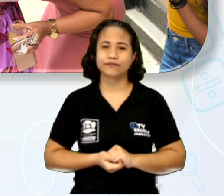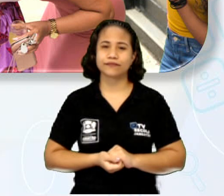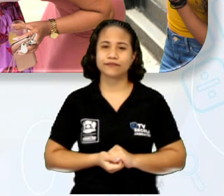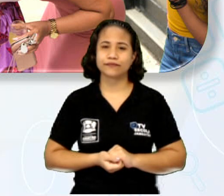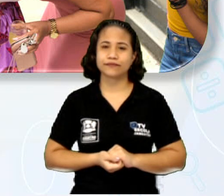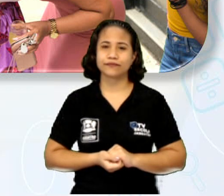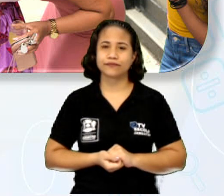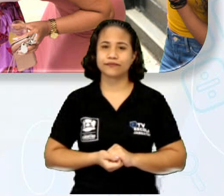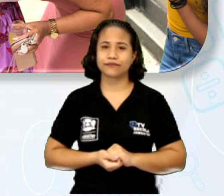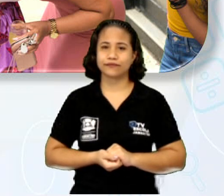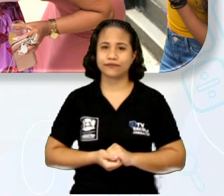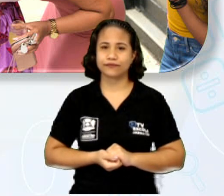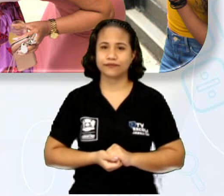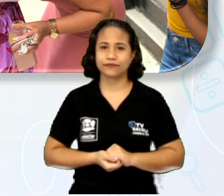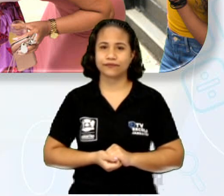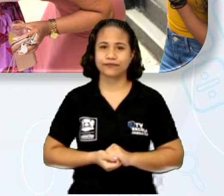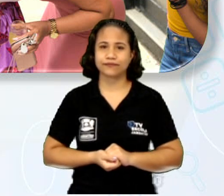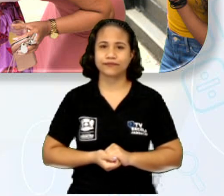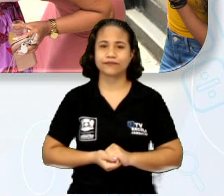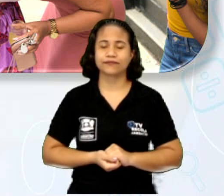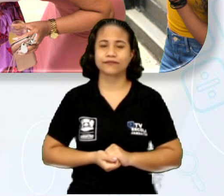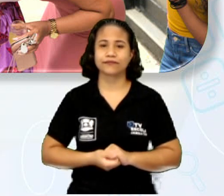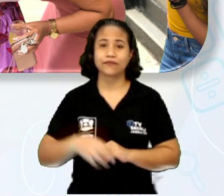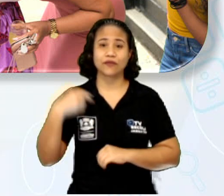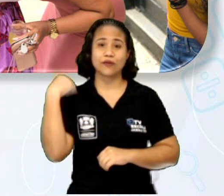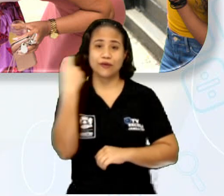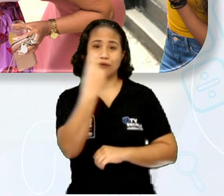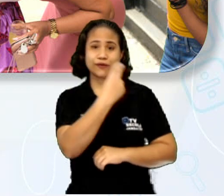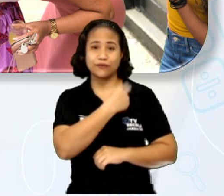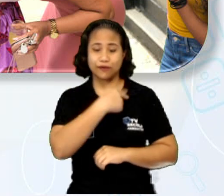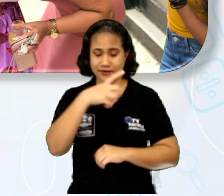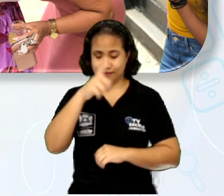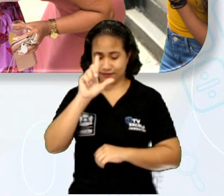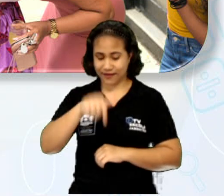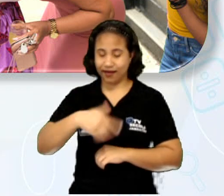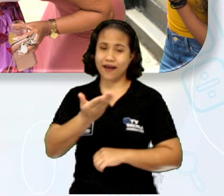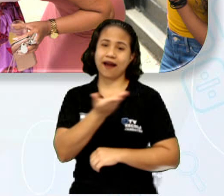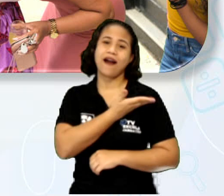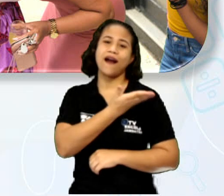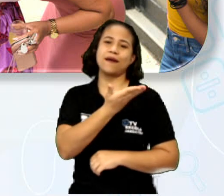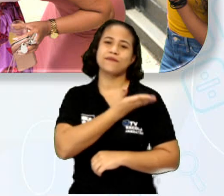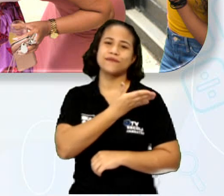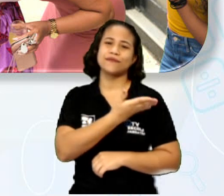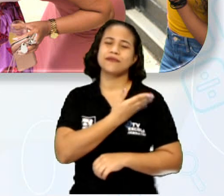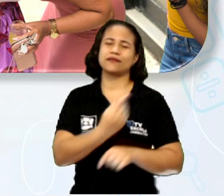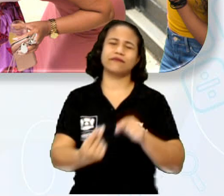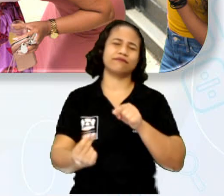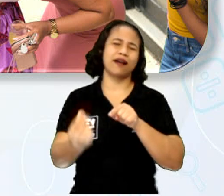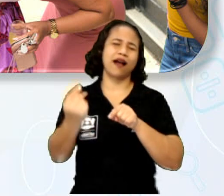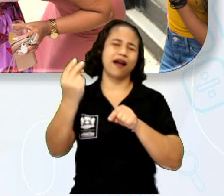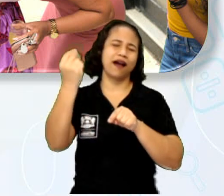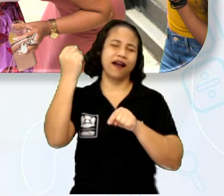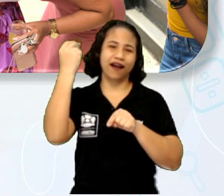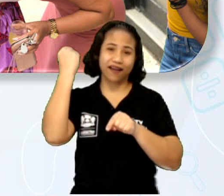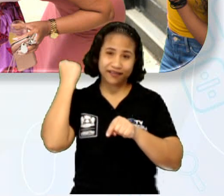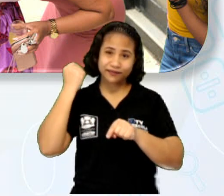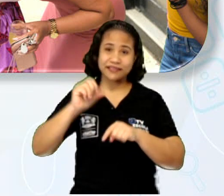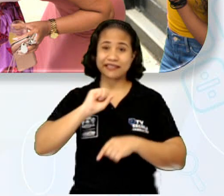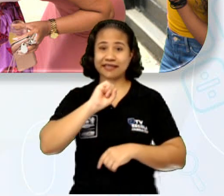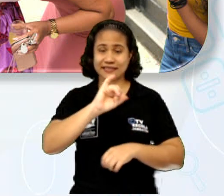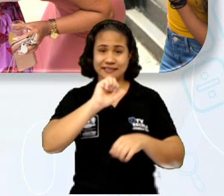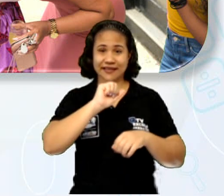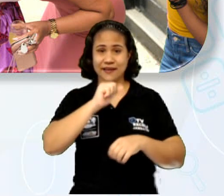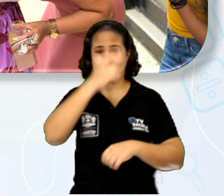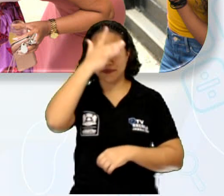We are friends. Nós somos amigas. Nossa amizade é antiga. Se o pronome, se o